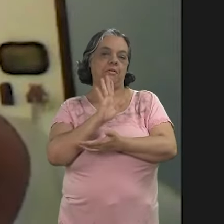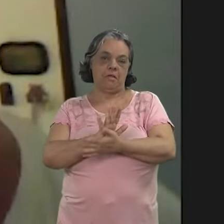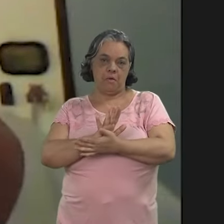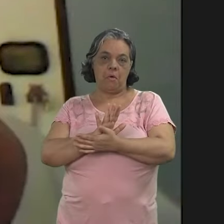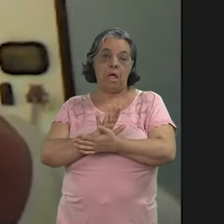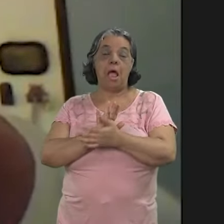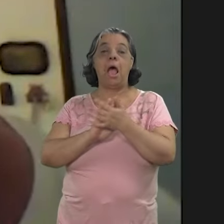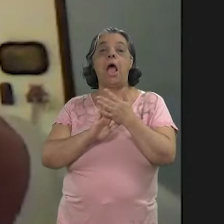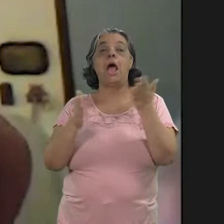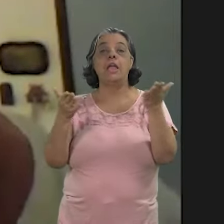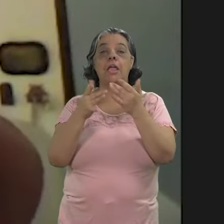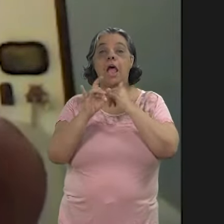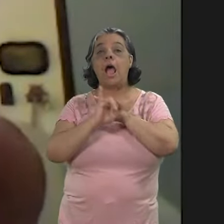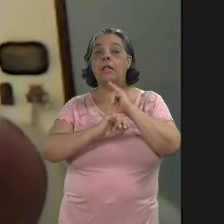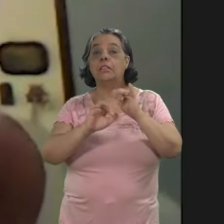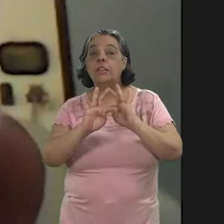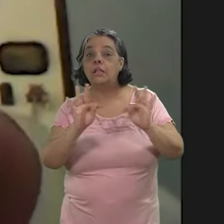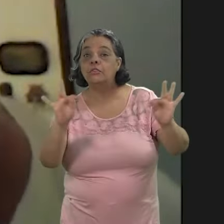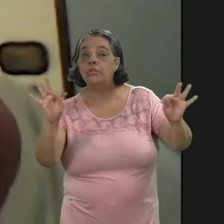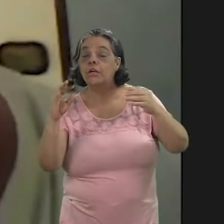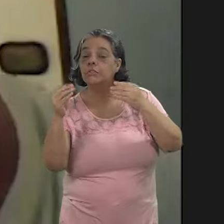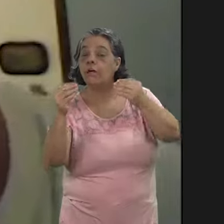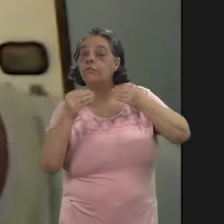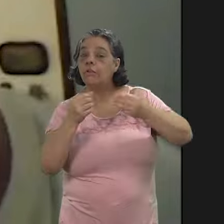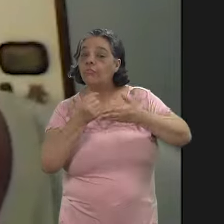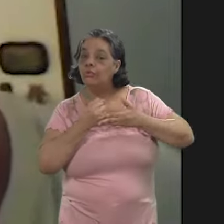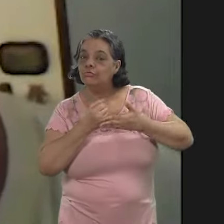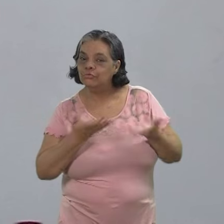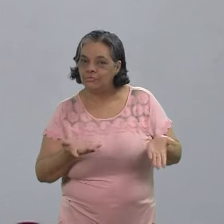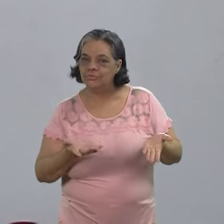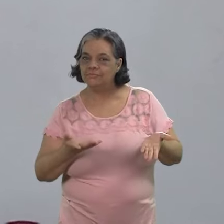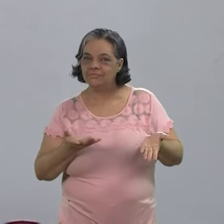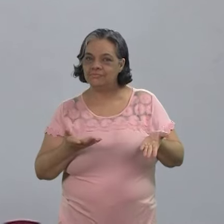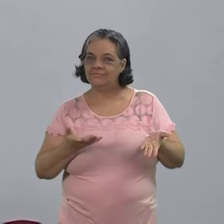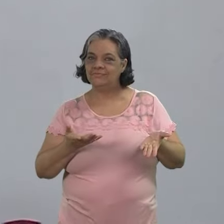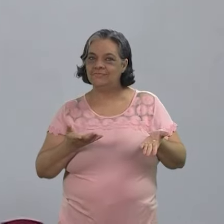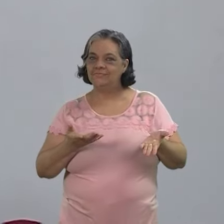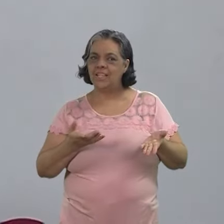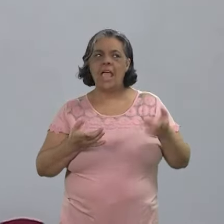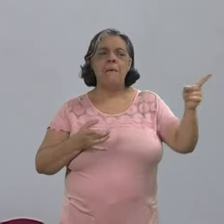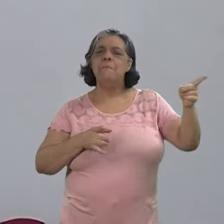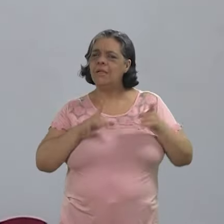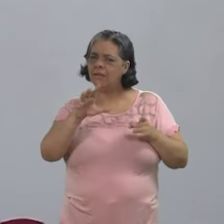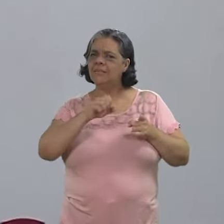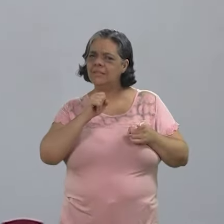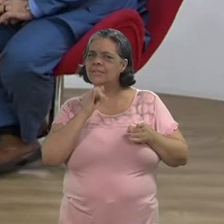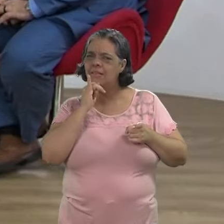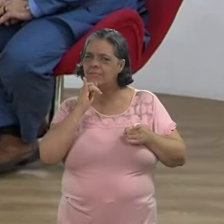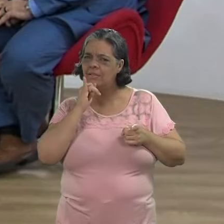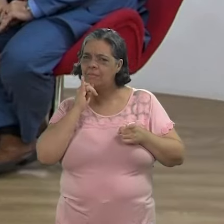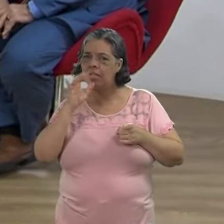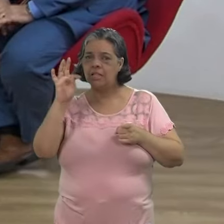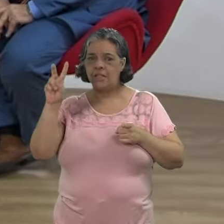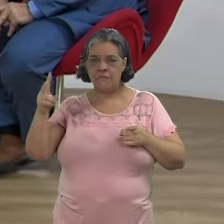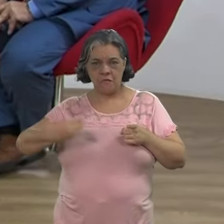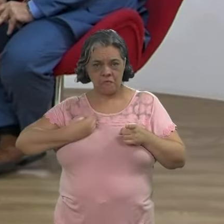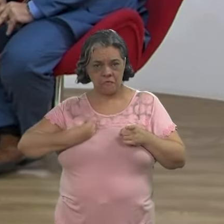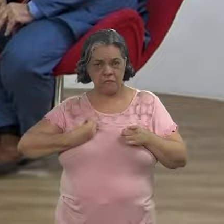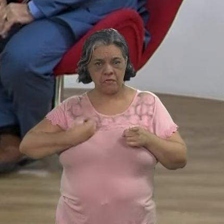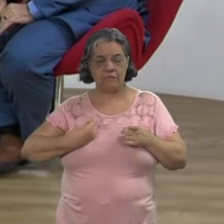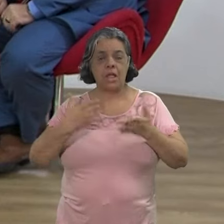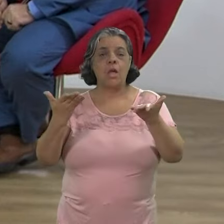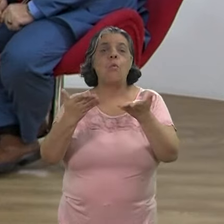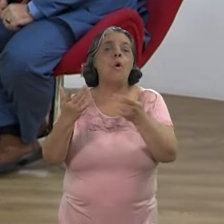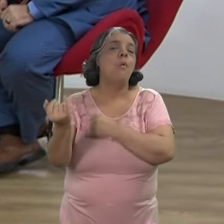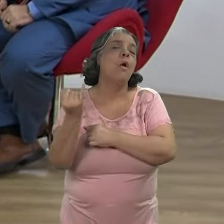bacana e as plataformas e a tecnologia estão dando esse suporte. Ingrid, a gente pegando esse exemplo da TV Viva que foi tratada na